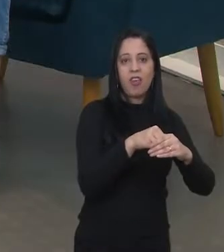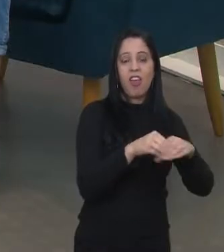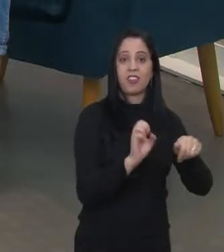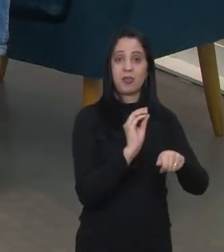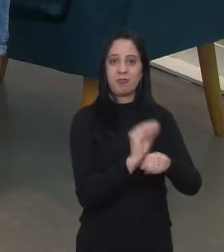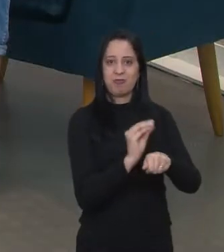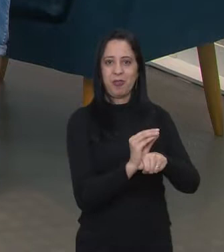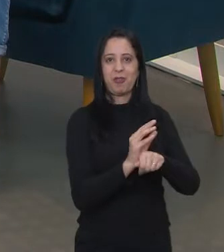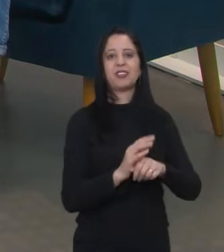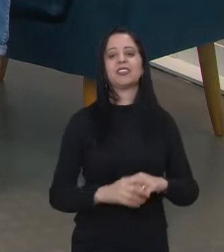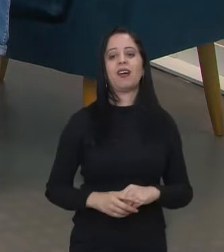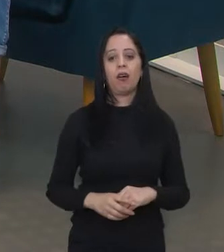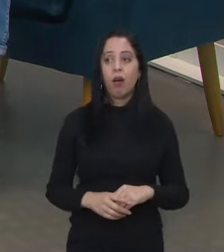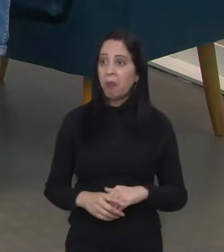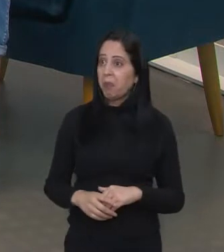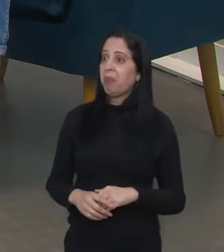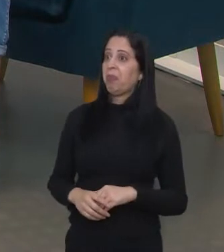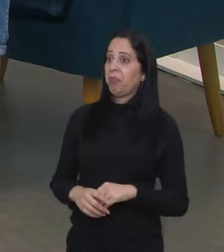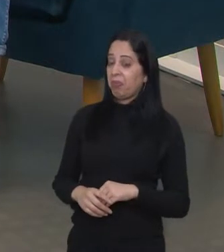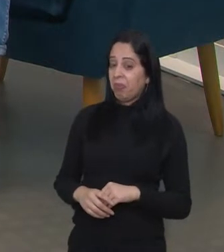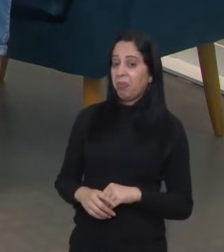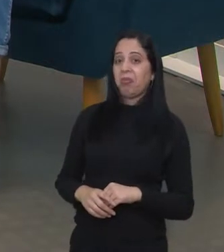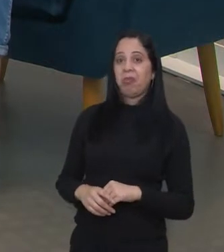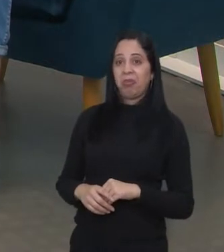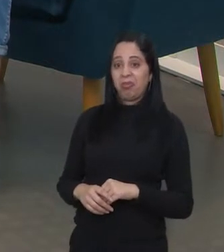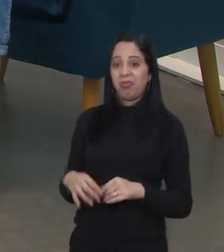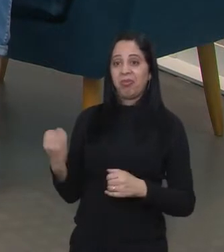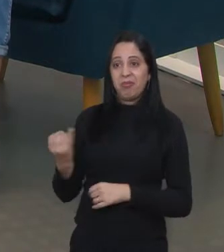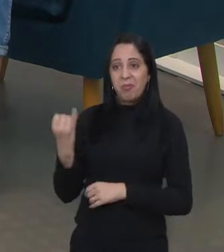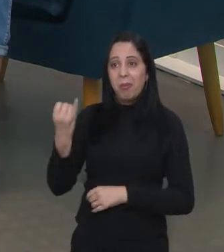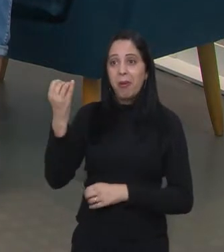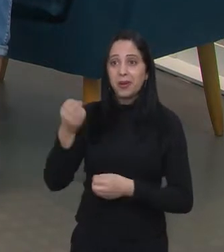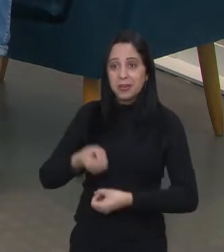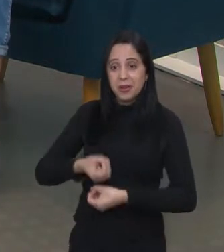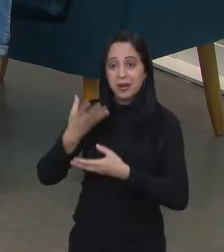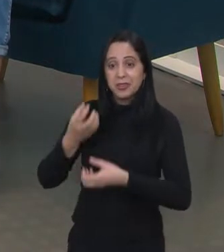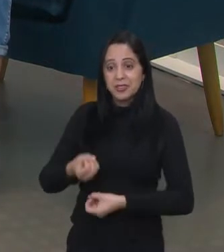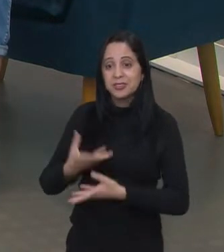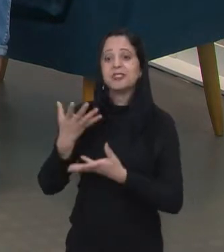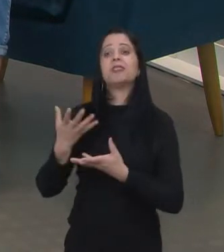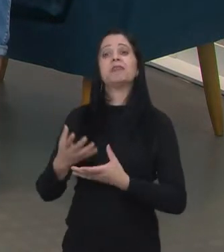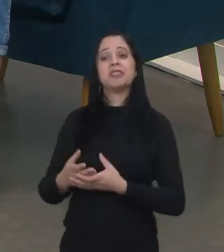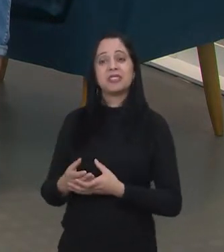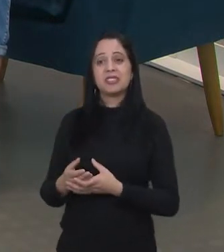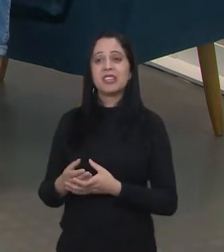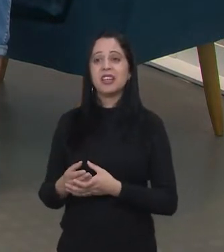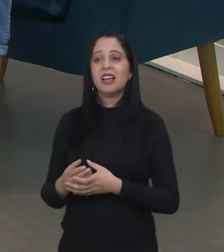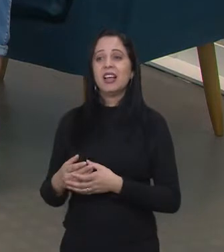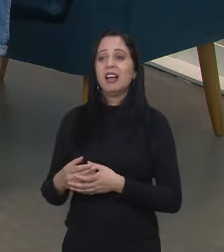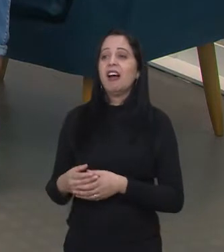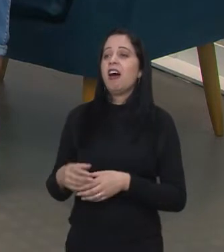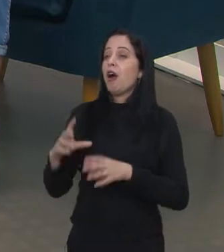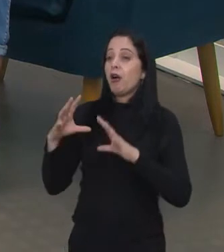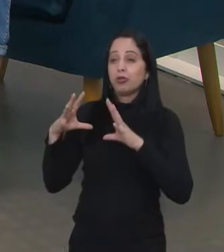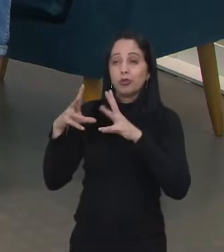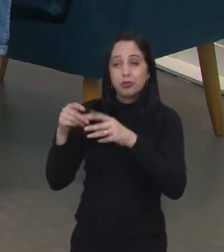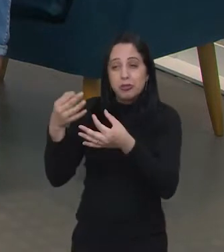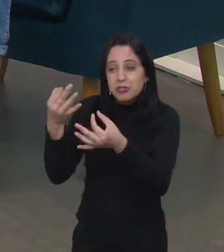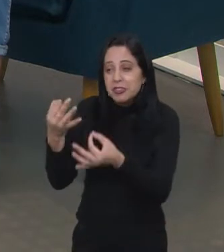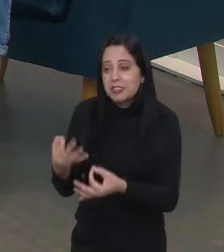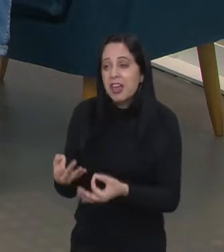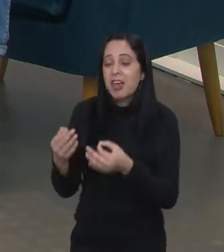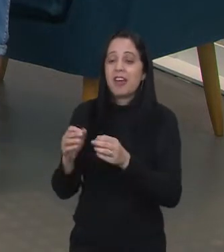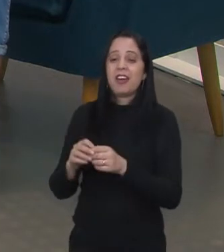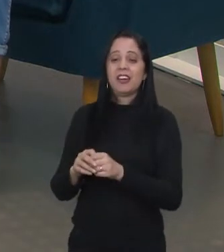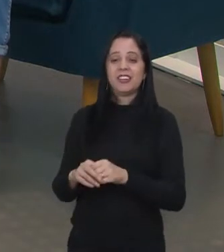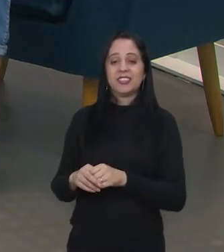Muito interessante essa Chegar a dar até um conforto, né? Se a gente quiser começar, falar, olha, tem ali uma incubadora, está tudo ali quentinho, nos